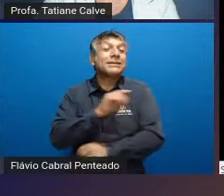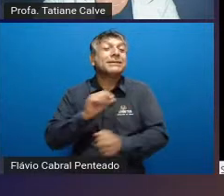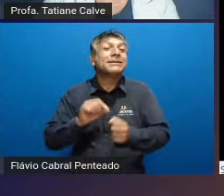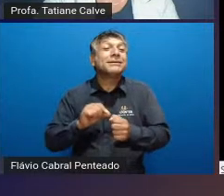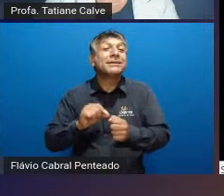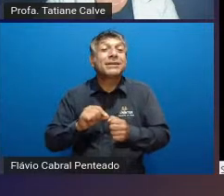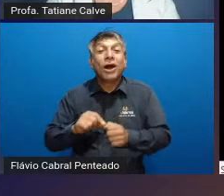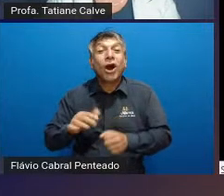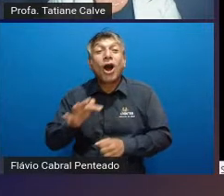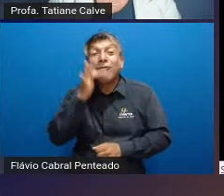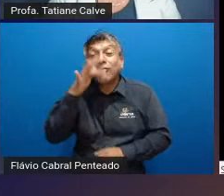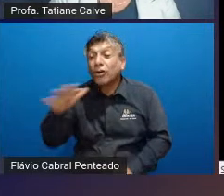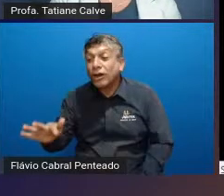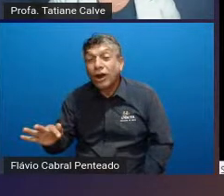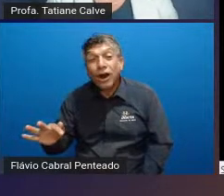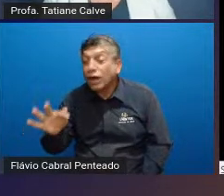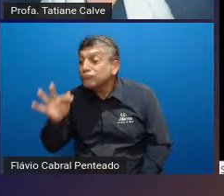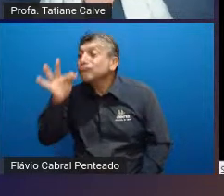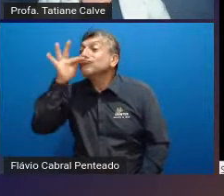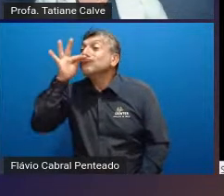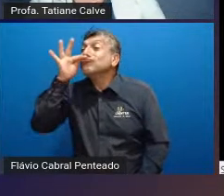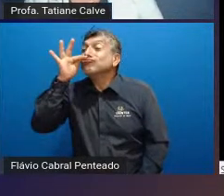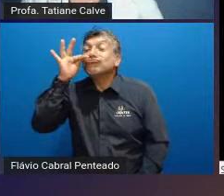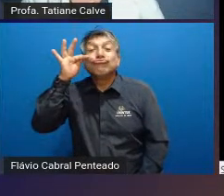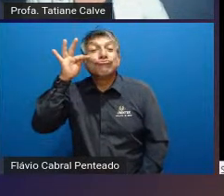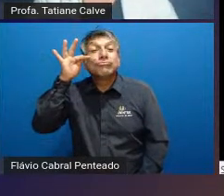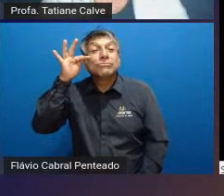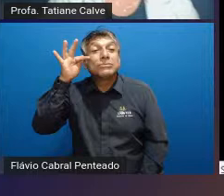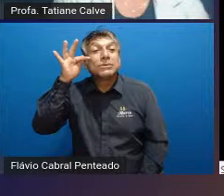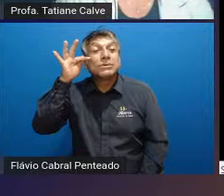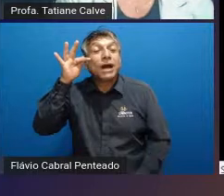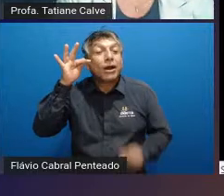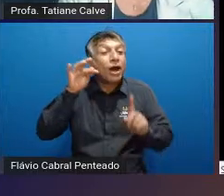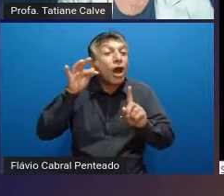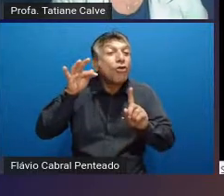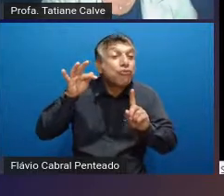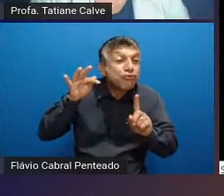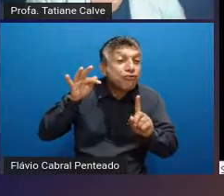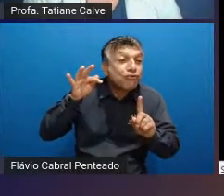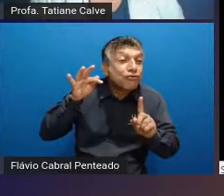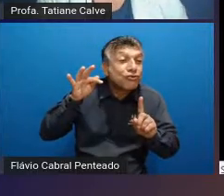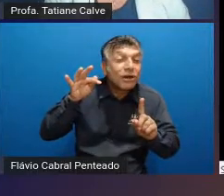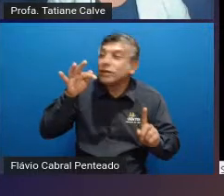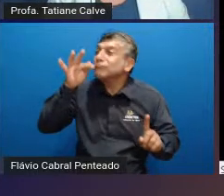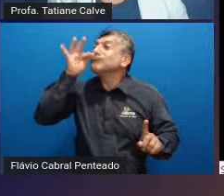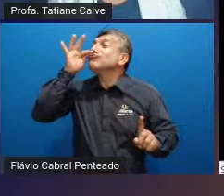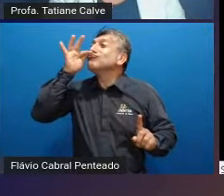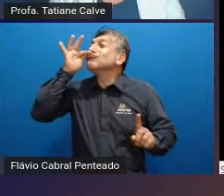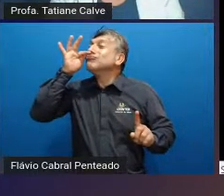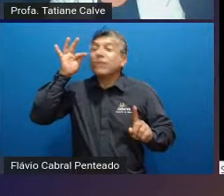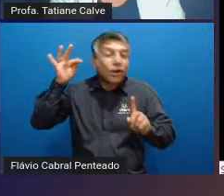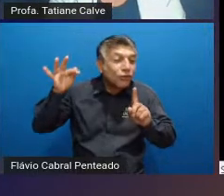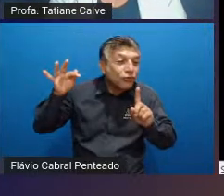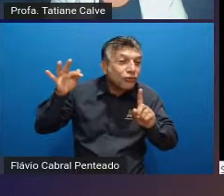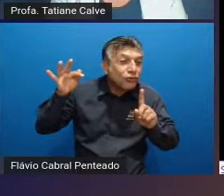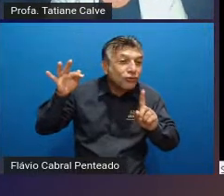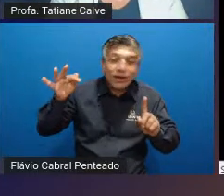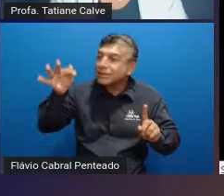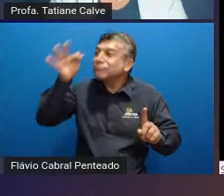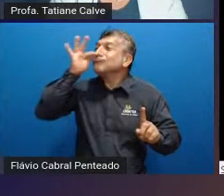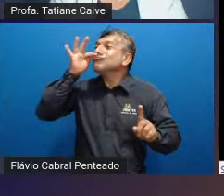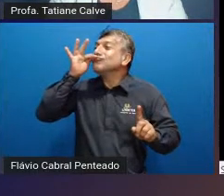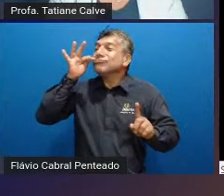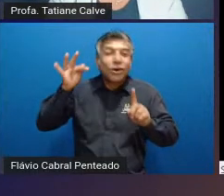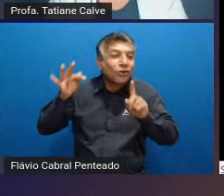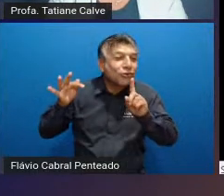cheira uma florzinha a criança faz sopra a velhinha ela faz a florzinha e a